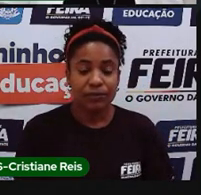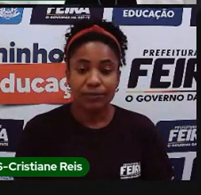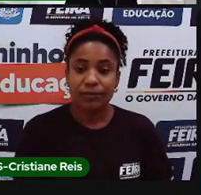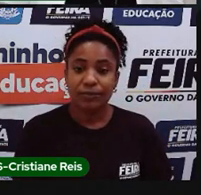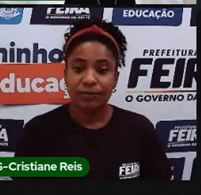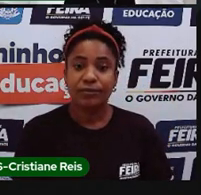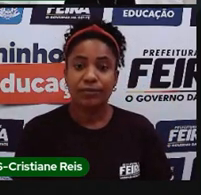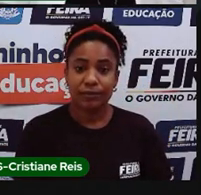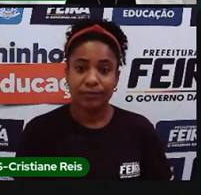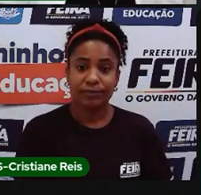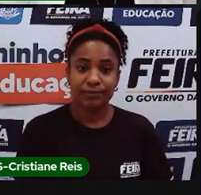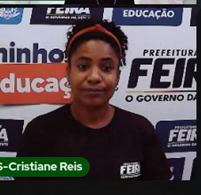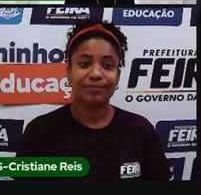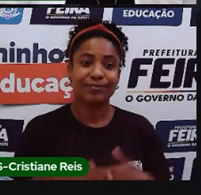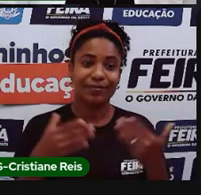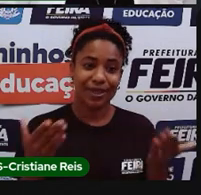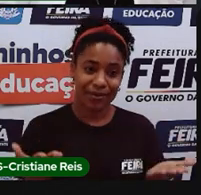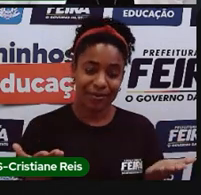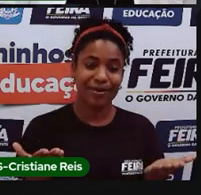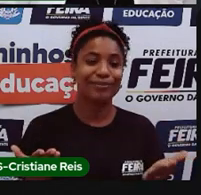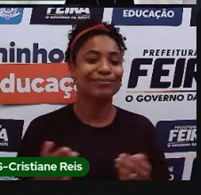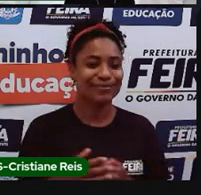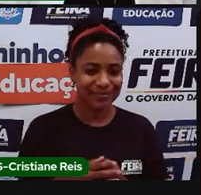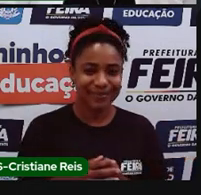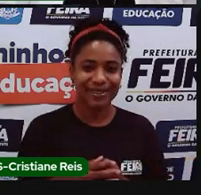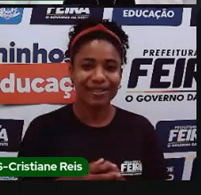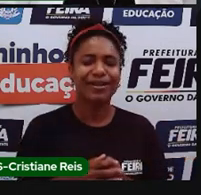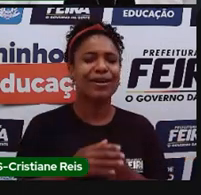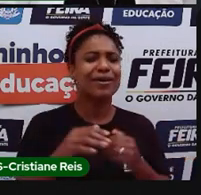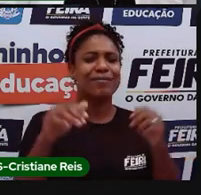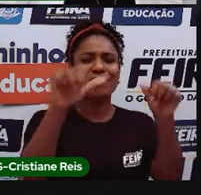E aí, por fim, temos os tipos de mapas.